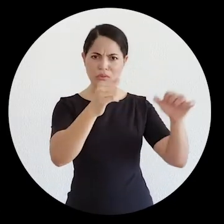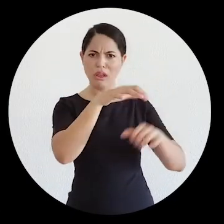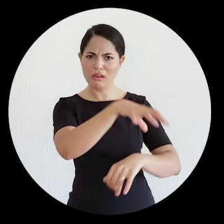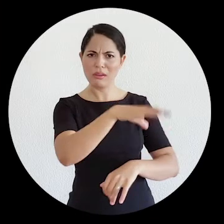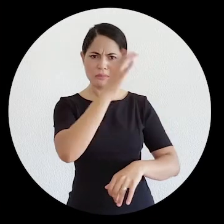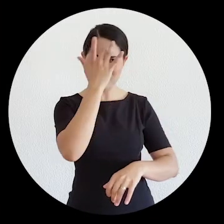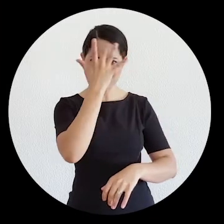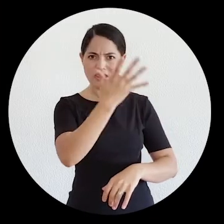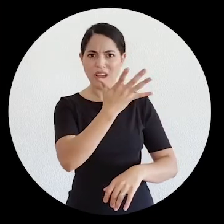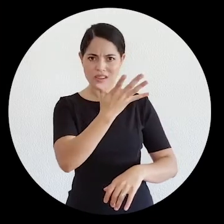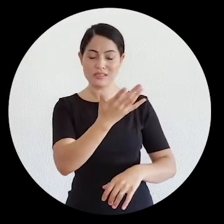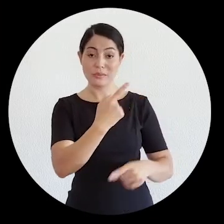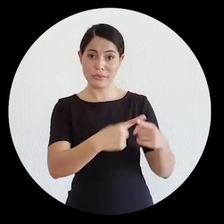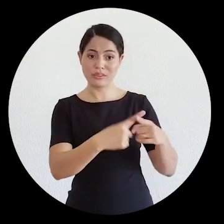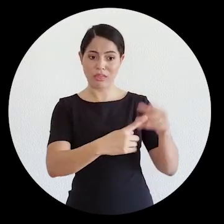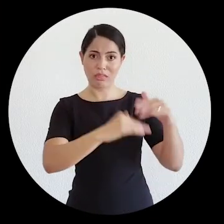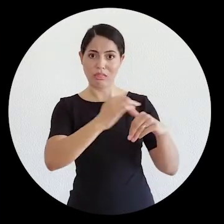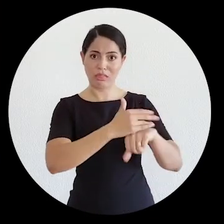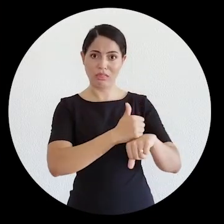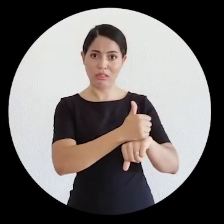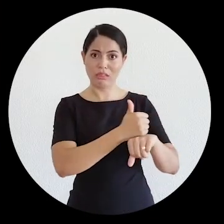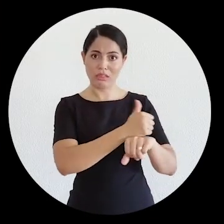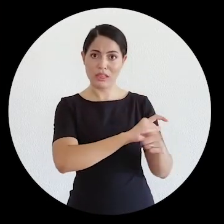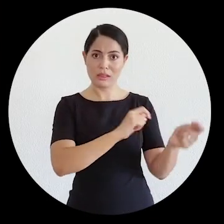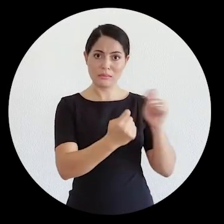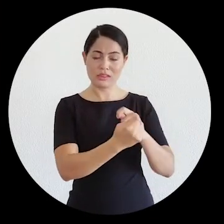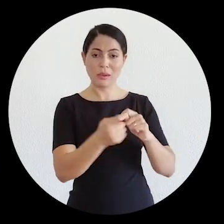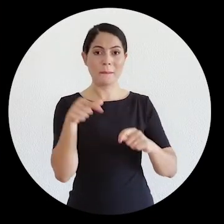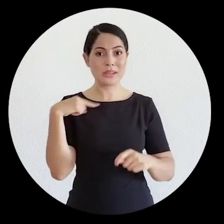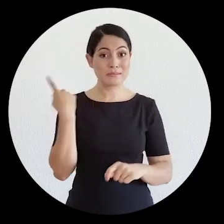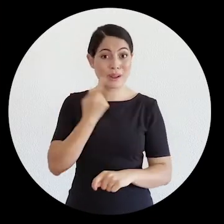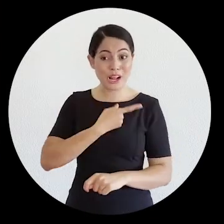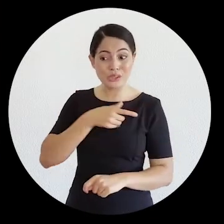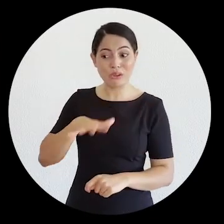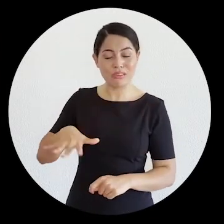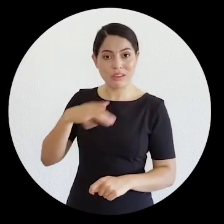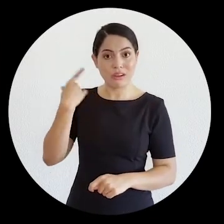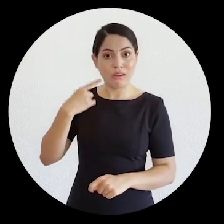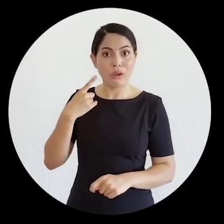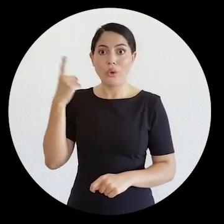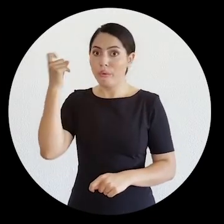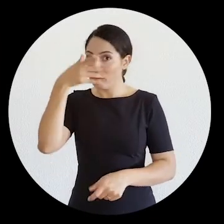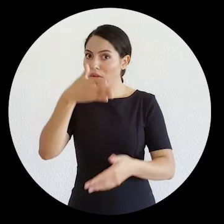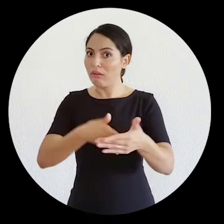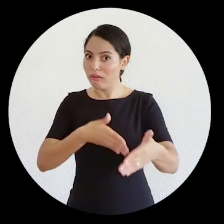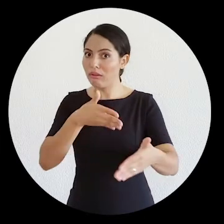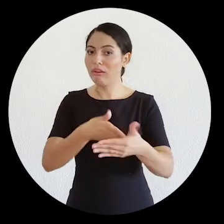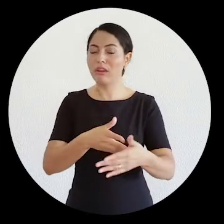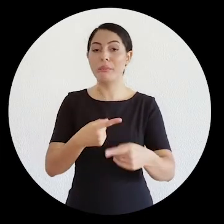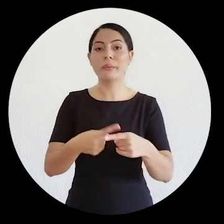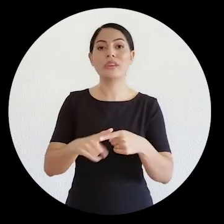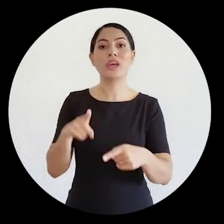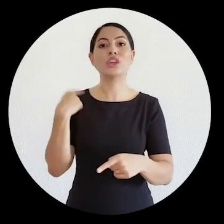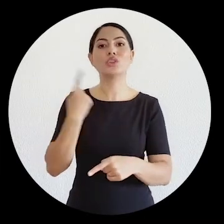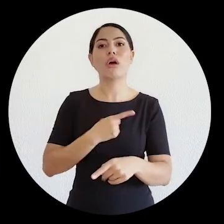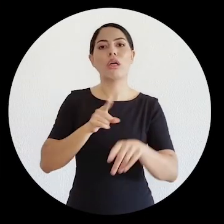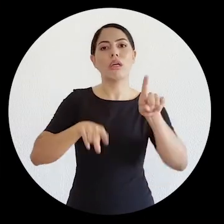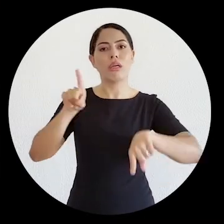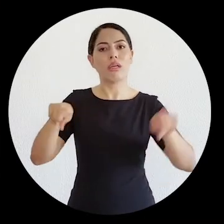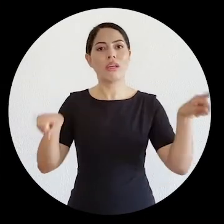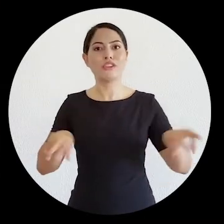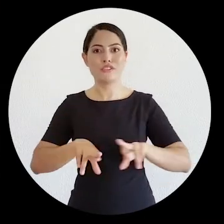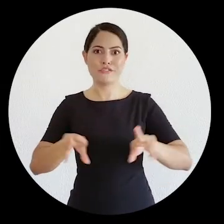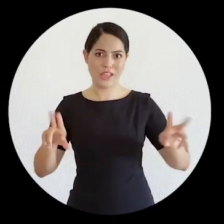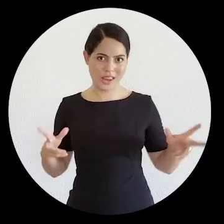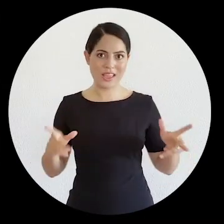complexo para nós essa adesão e essa adaptação aos sistemas tecnológicos, porque temos uma classe